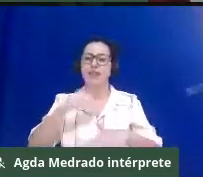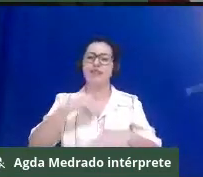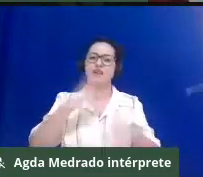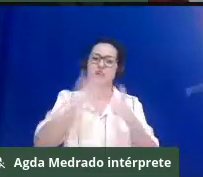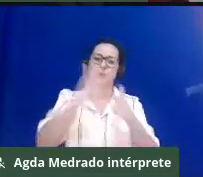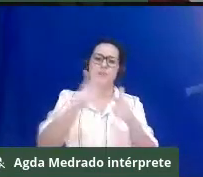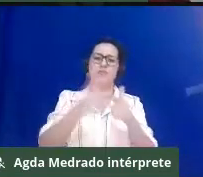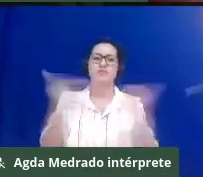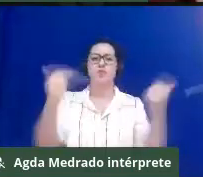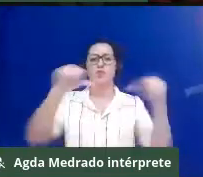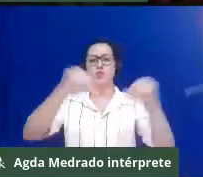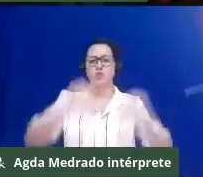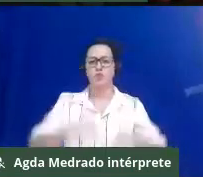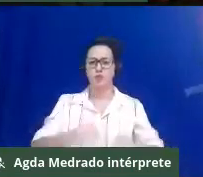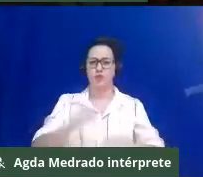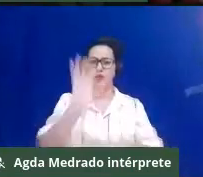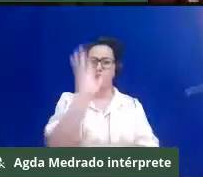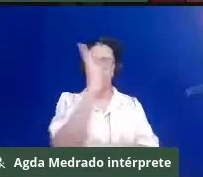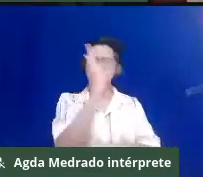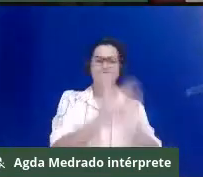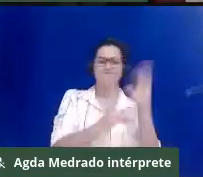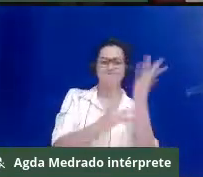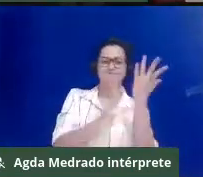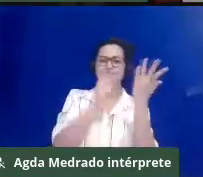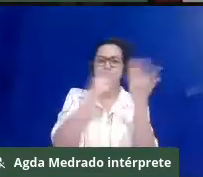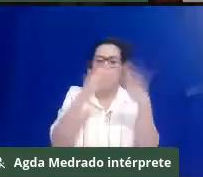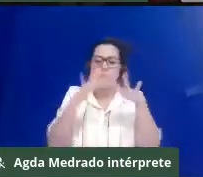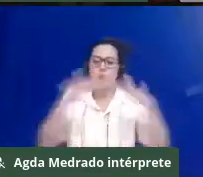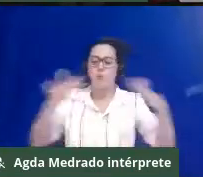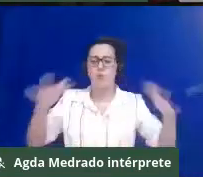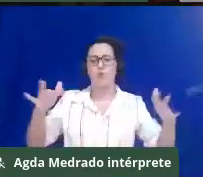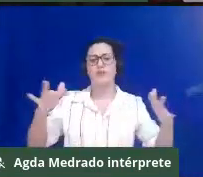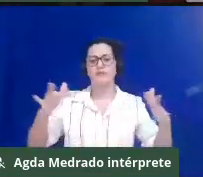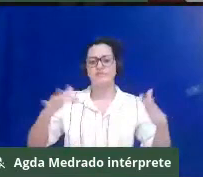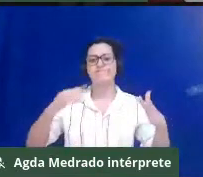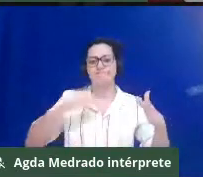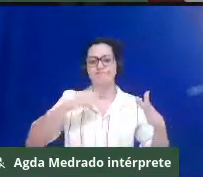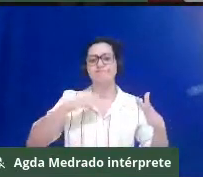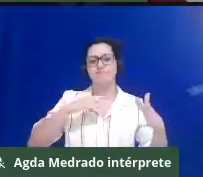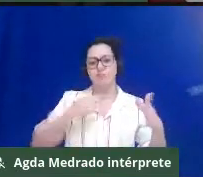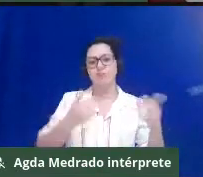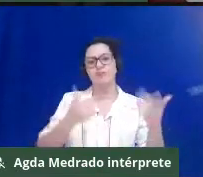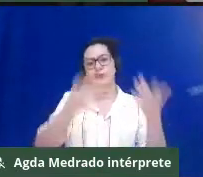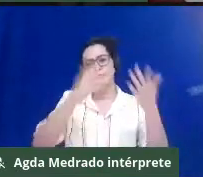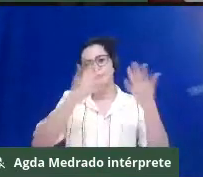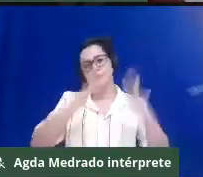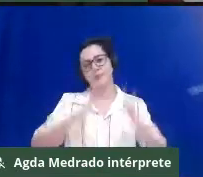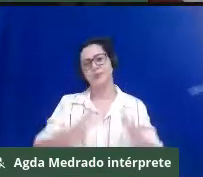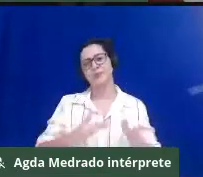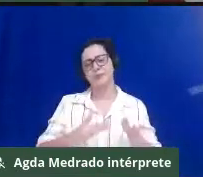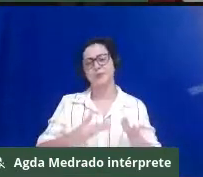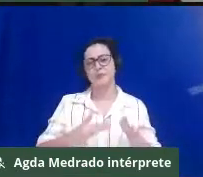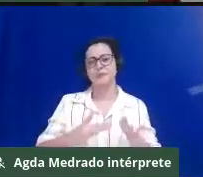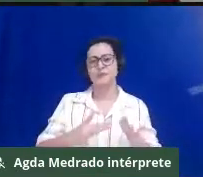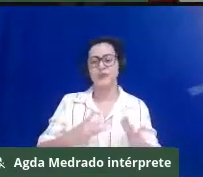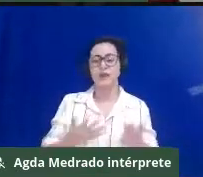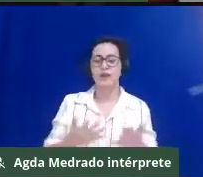que você teve o avanço do capital em vários momentos e a gente acabou dividindo